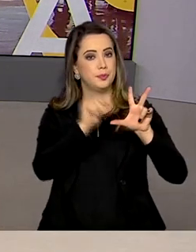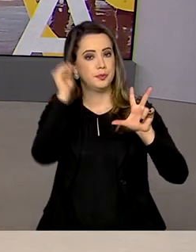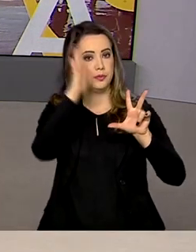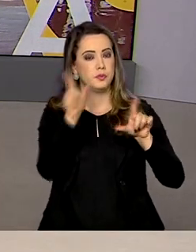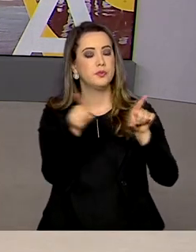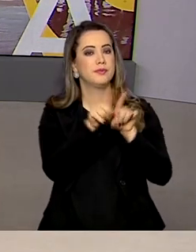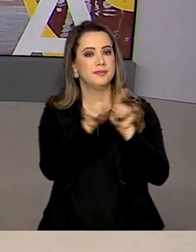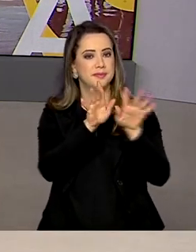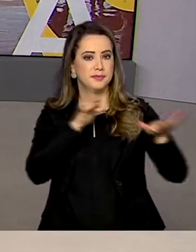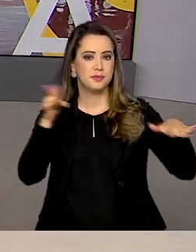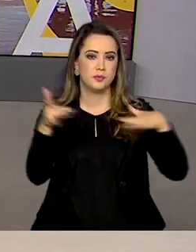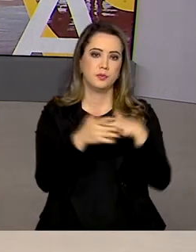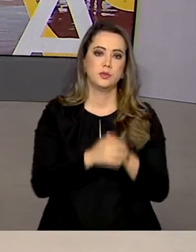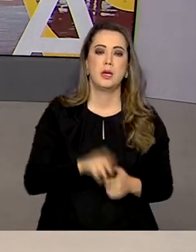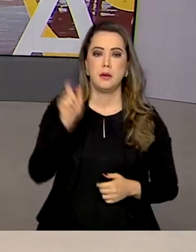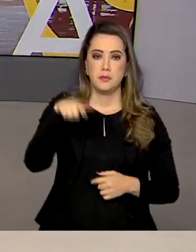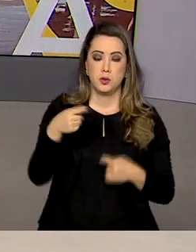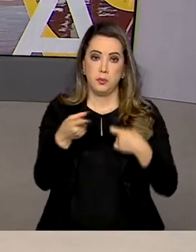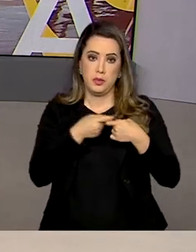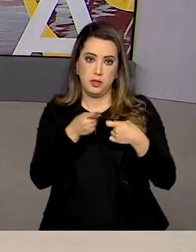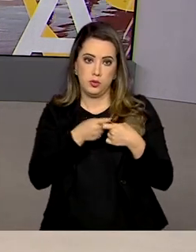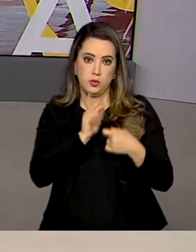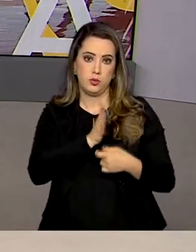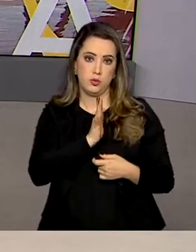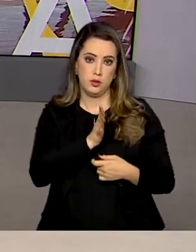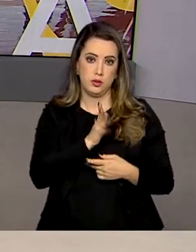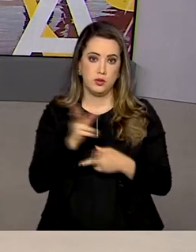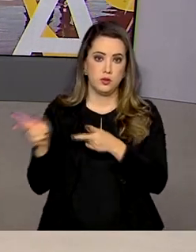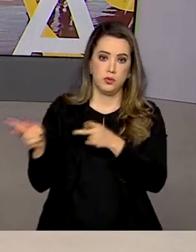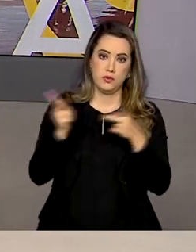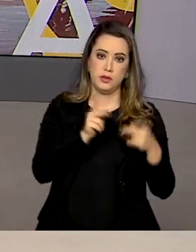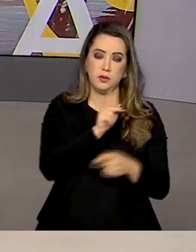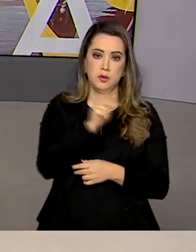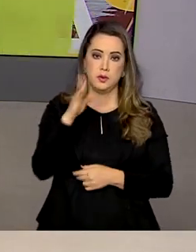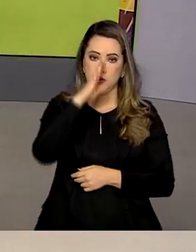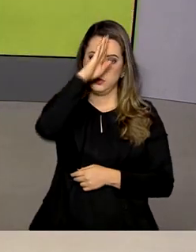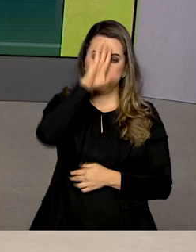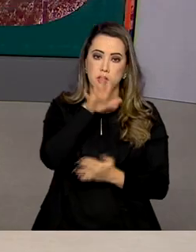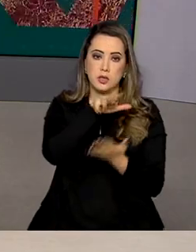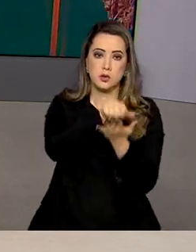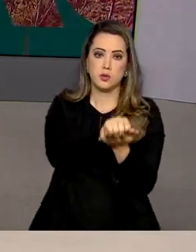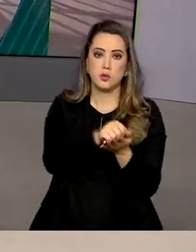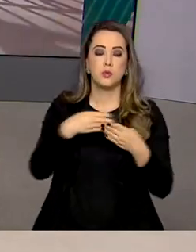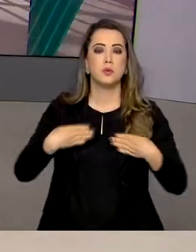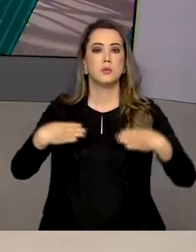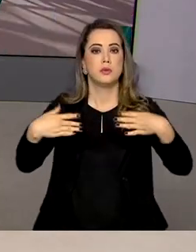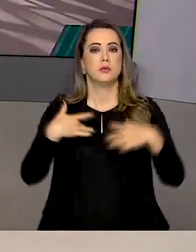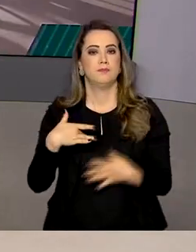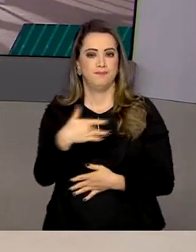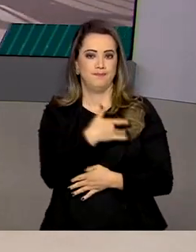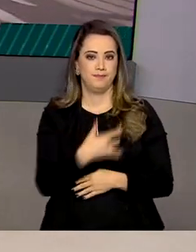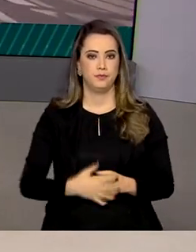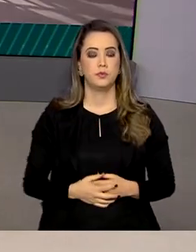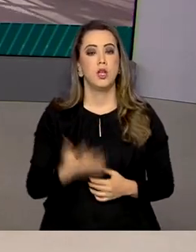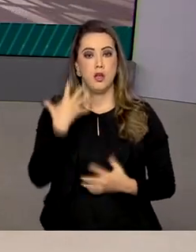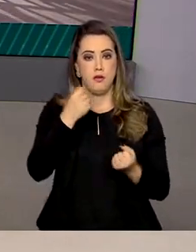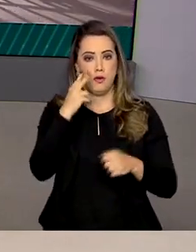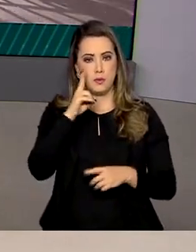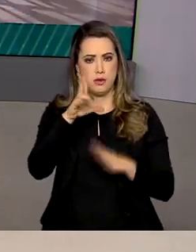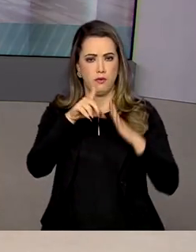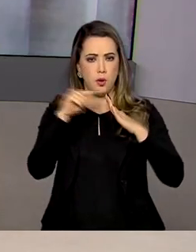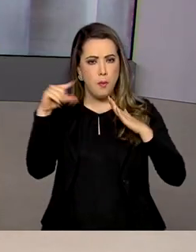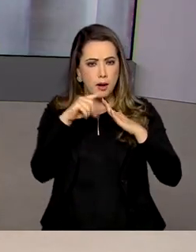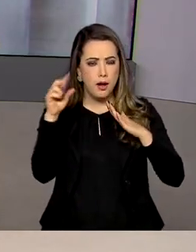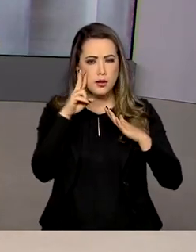O cardiologista Marcelo Queiroga foi convidado pelo presidente Jair Bolsonaro para assumir o Ministério da Saúde. Vamos até o